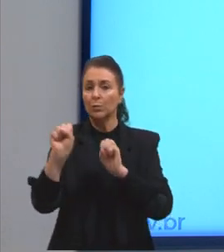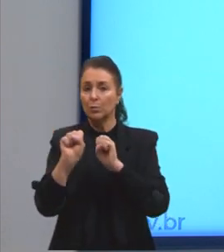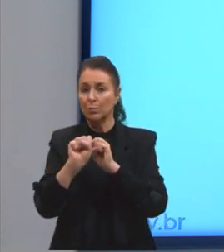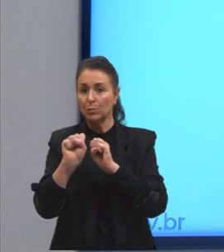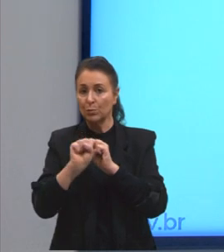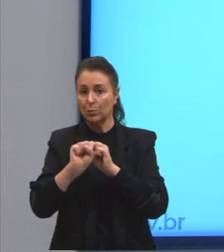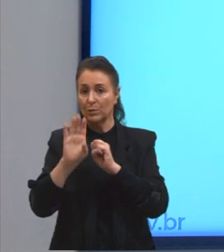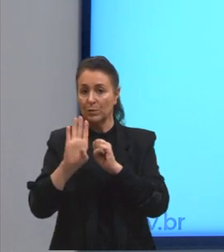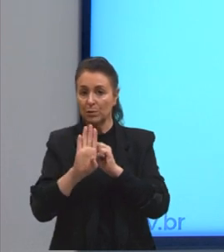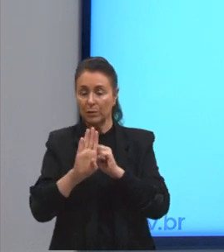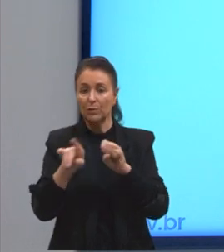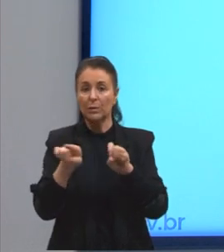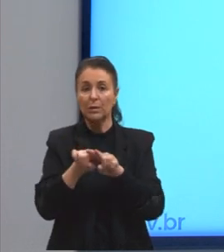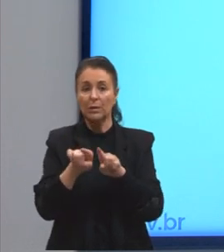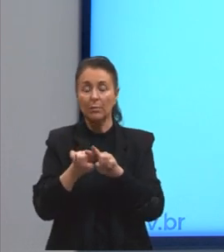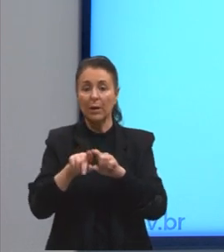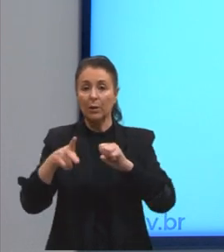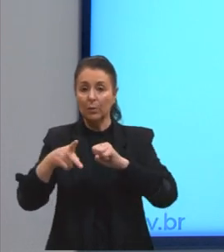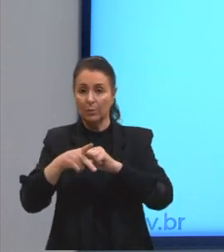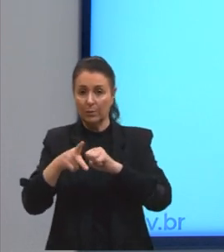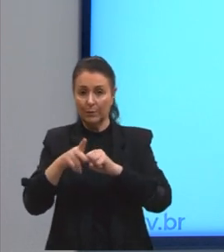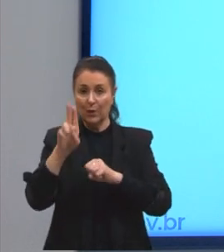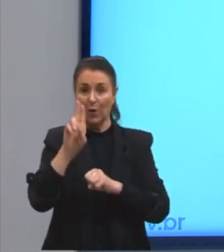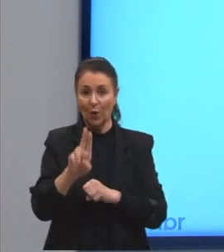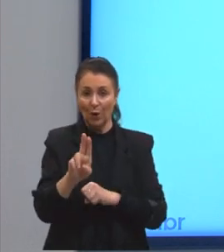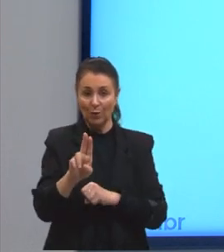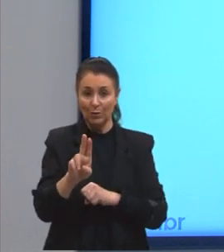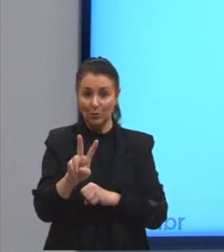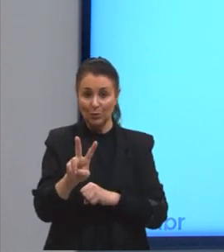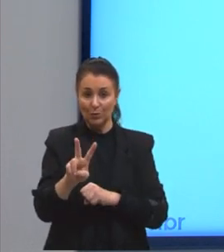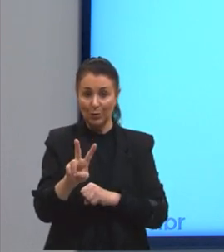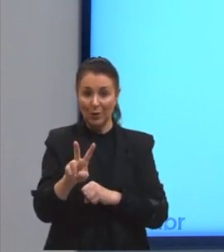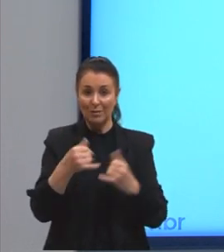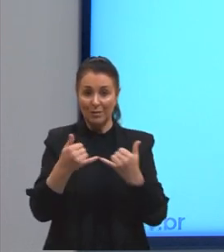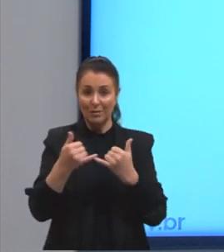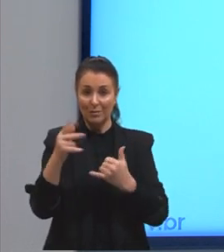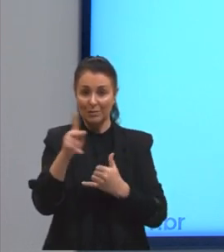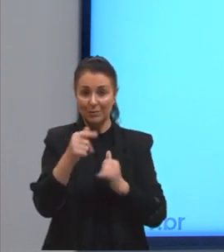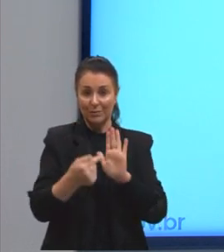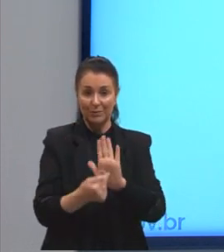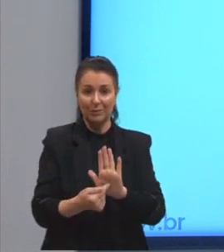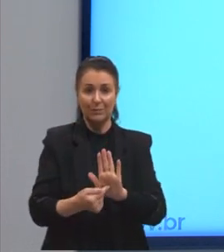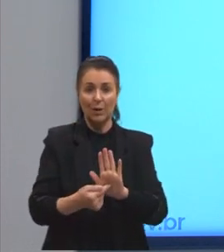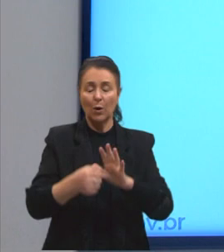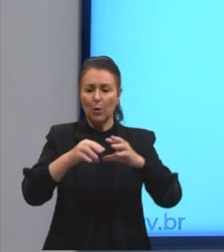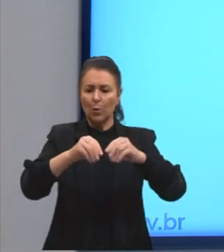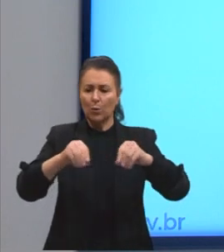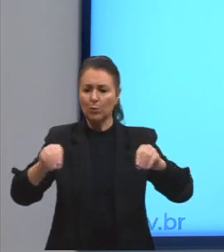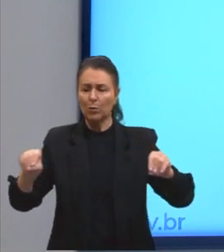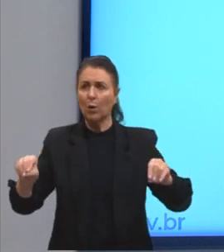quanto por pronomes. Olhem os dois exemplos ali. O solo foi umedecido pela chuva.